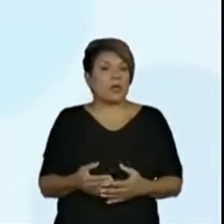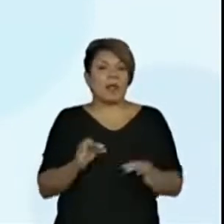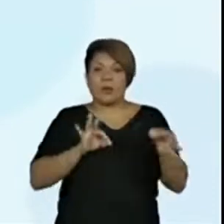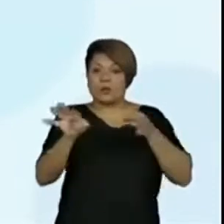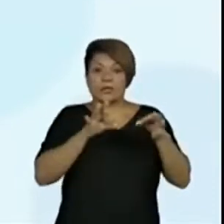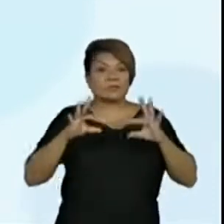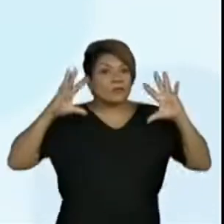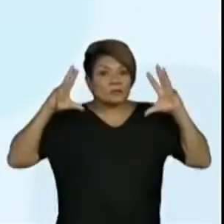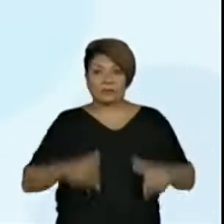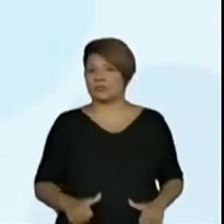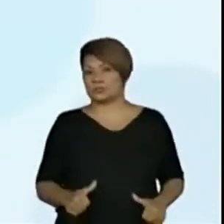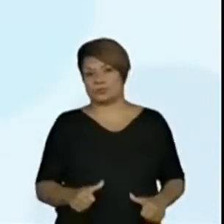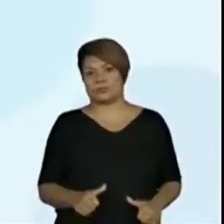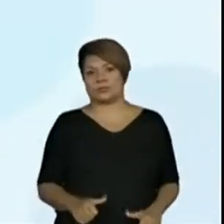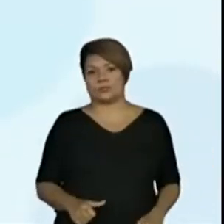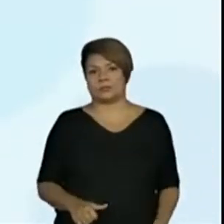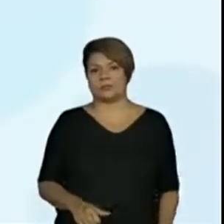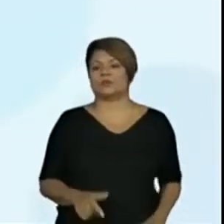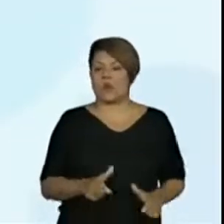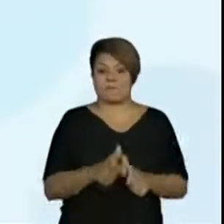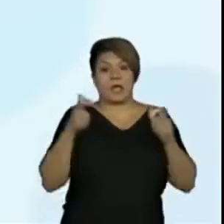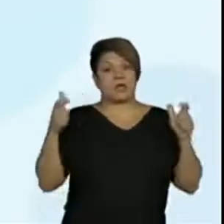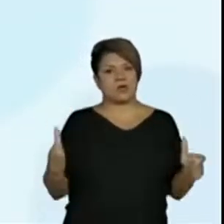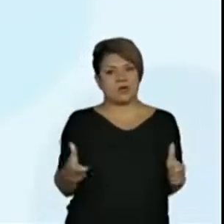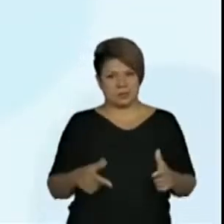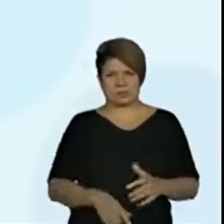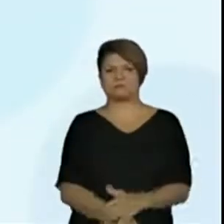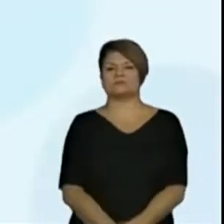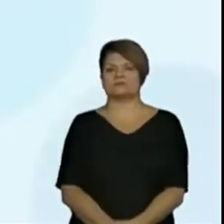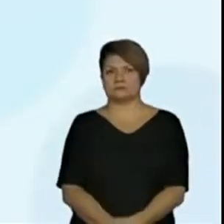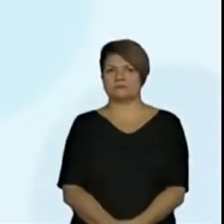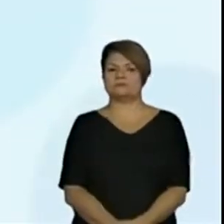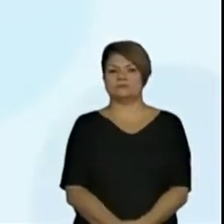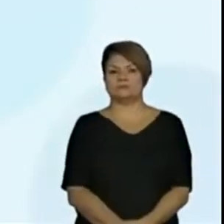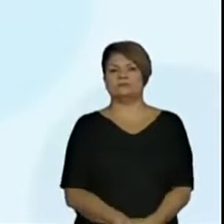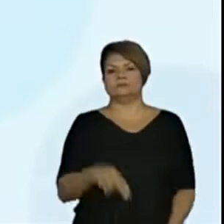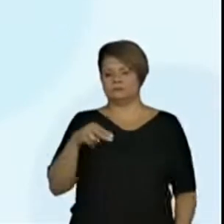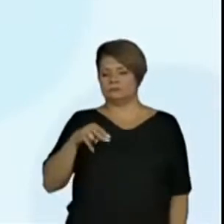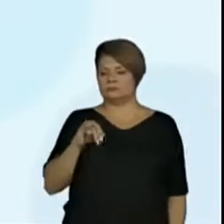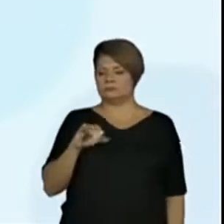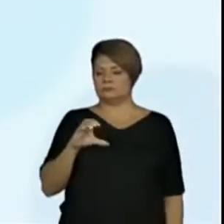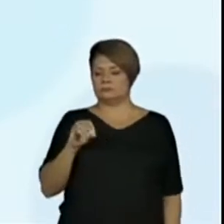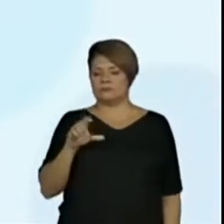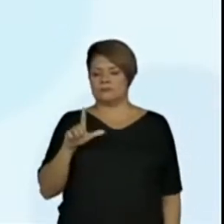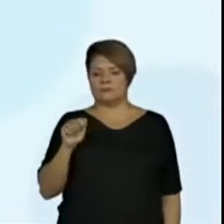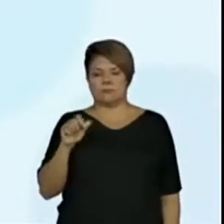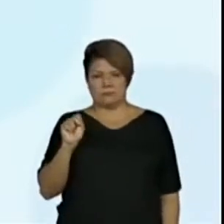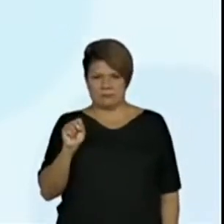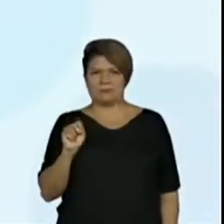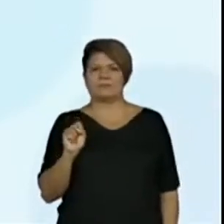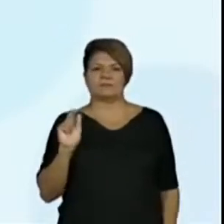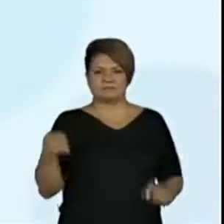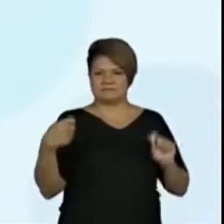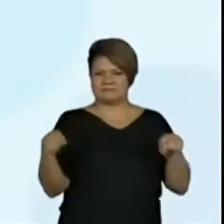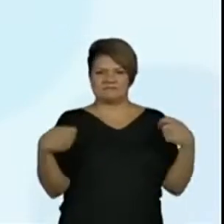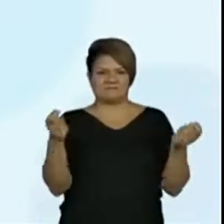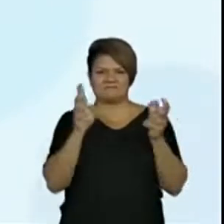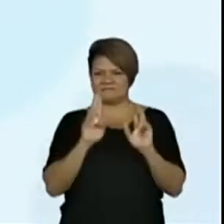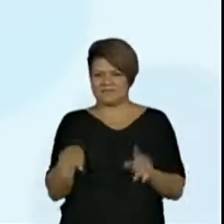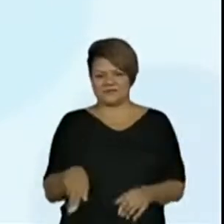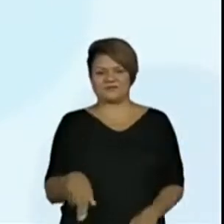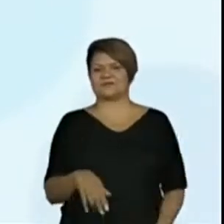O Nicolas está acertando tudo. Estão dando os nomes, né? Ó, Dalete, Val.